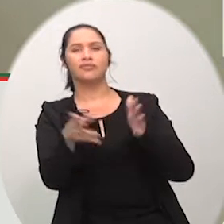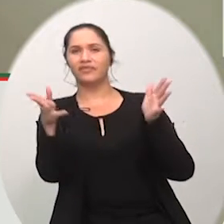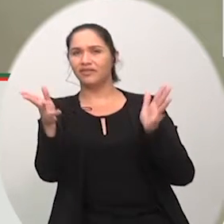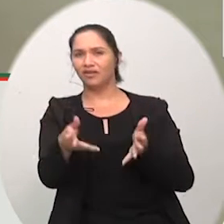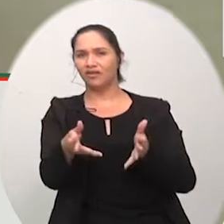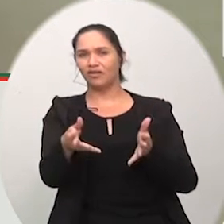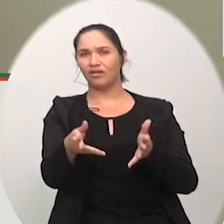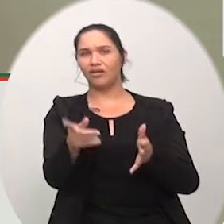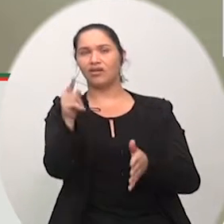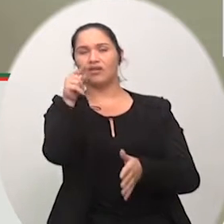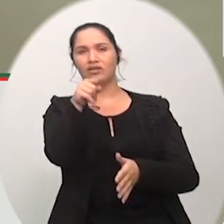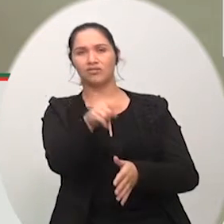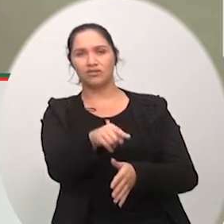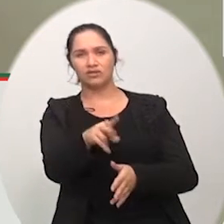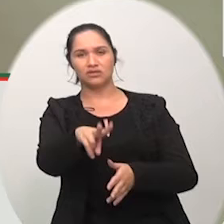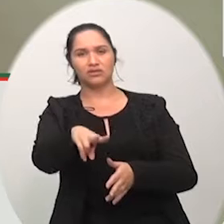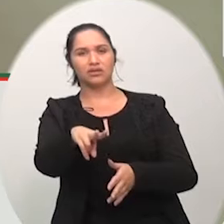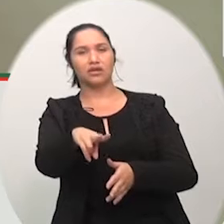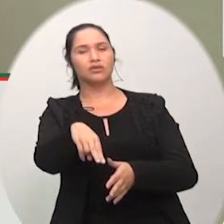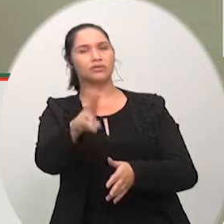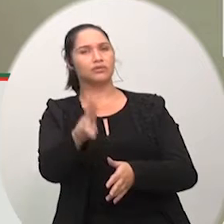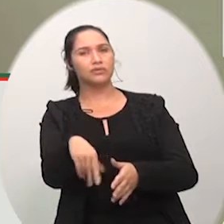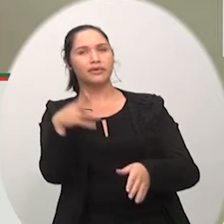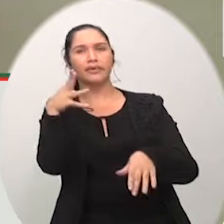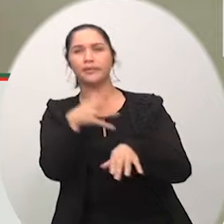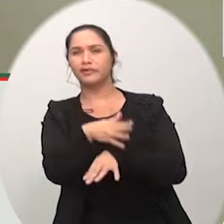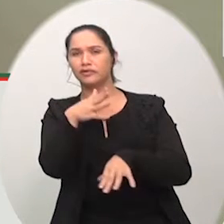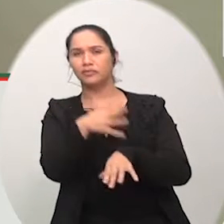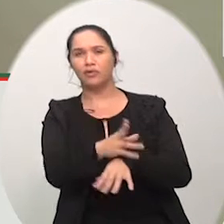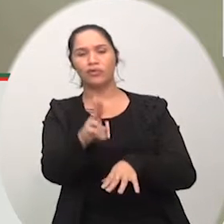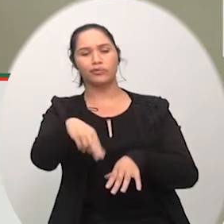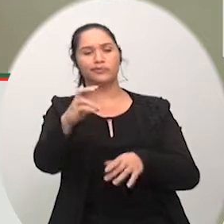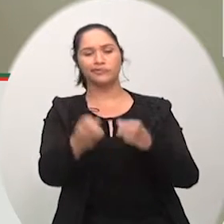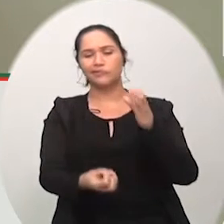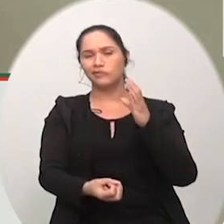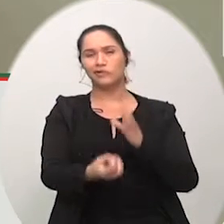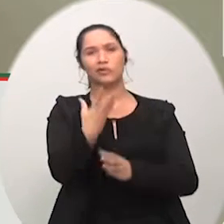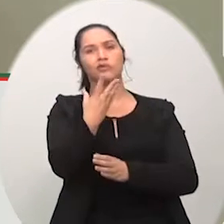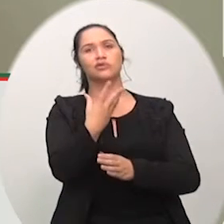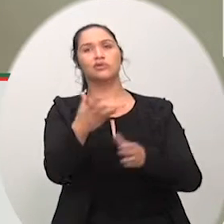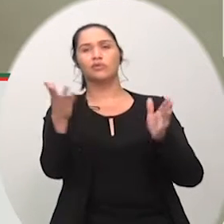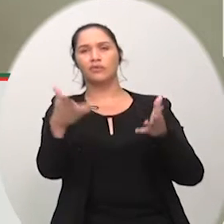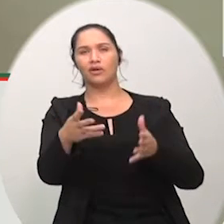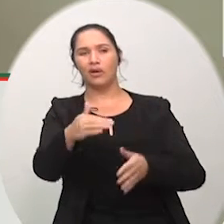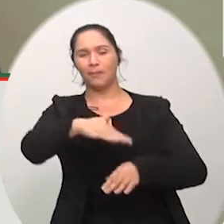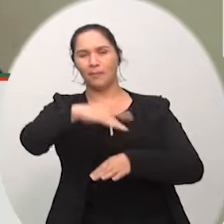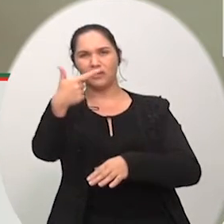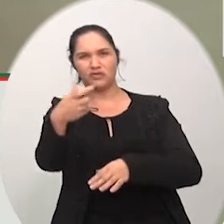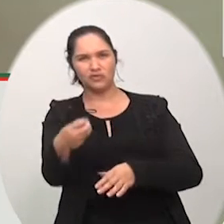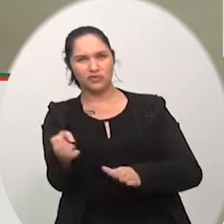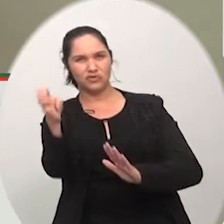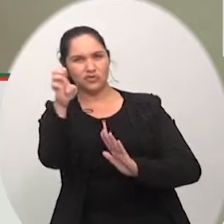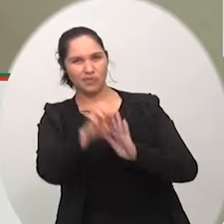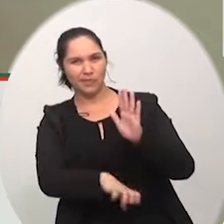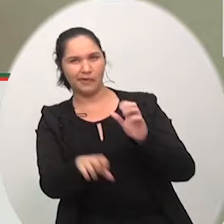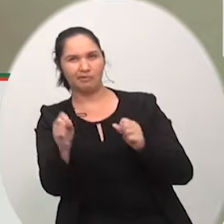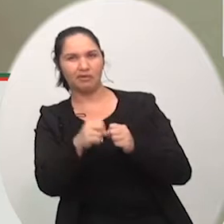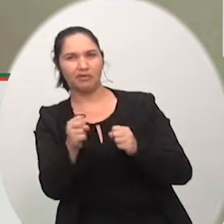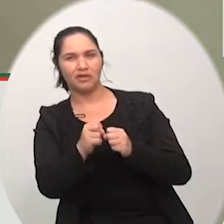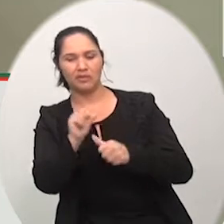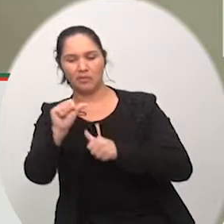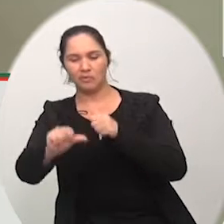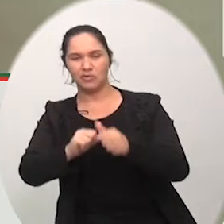alguém que não participou de nada que não construiu nada simplesmente com mais de 20 emendas mudando desde o primeiro artigo do